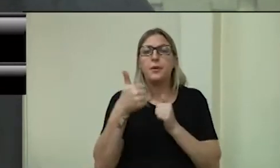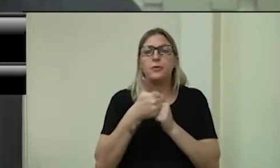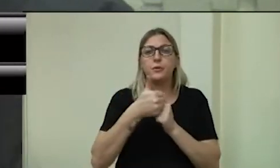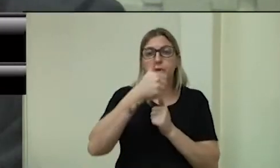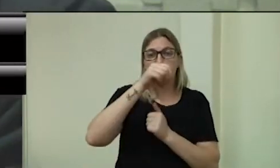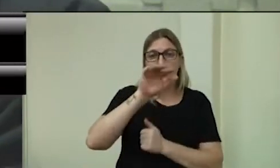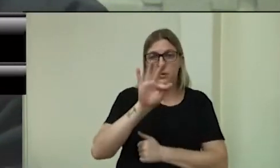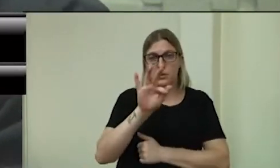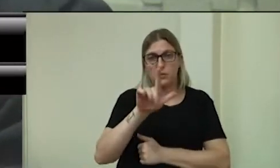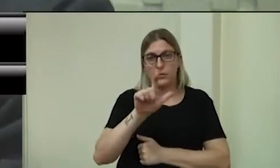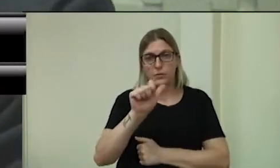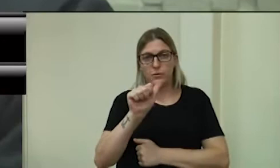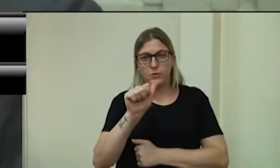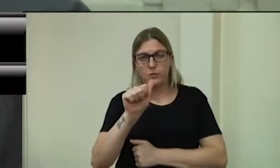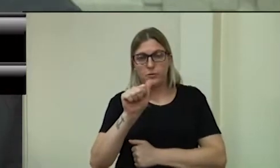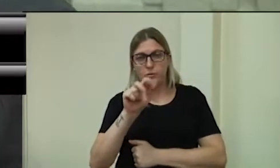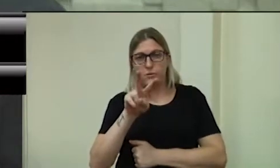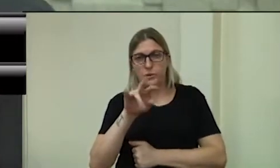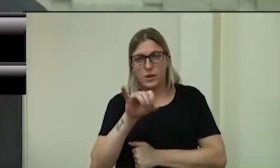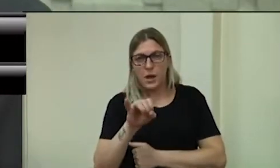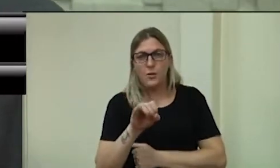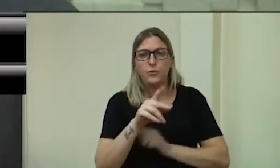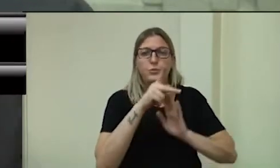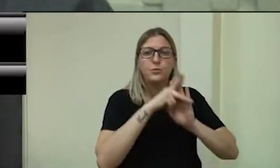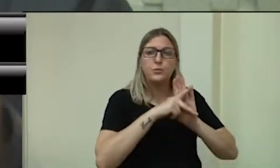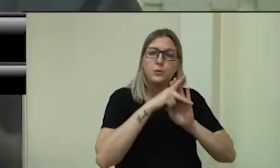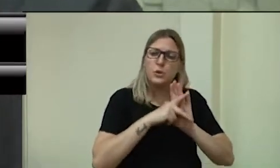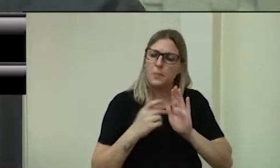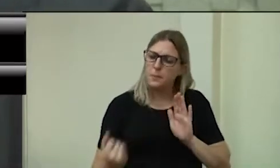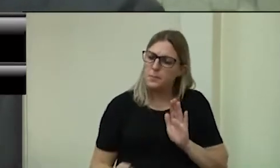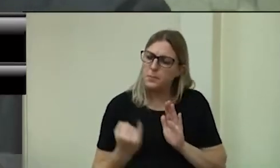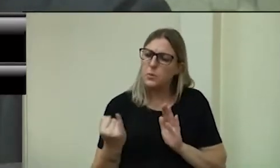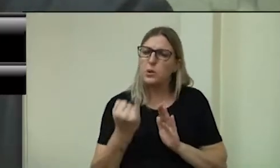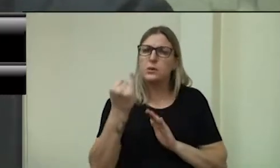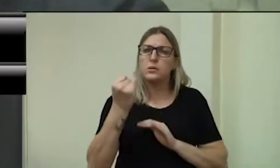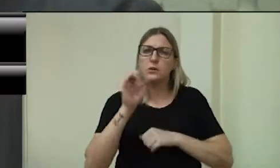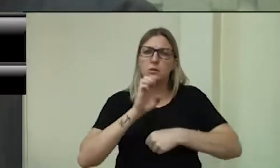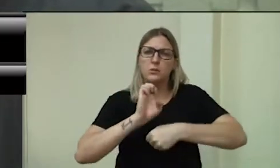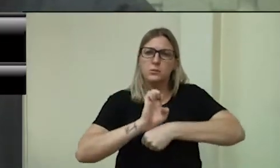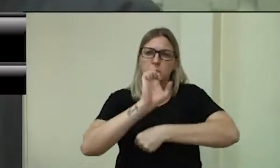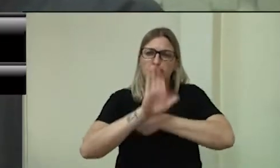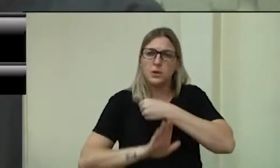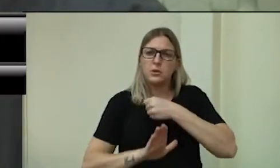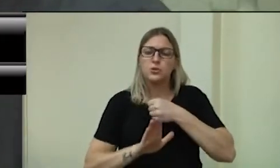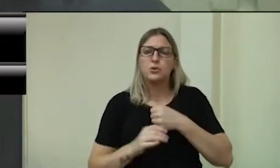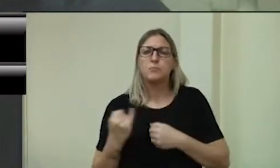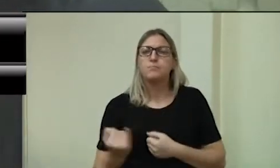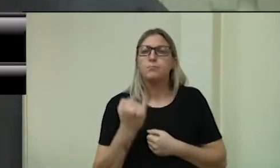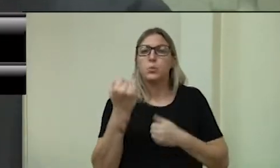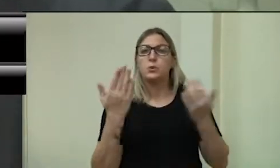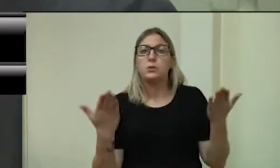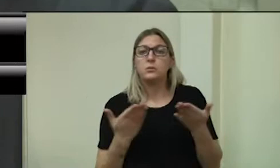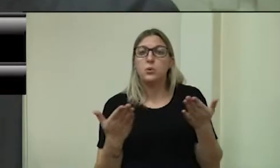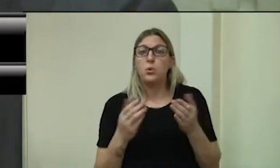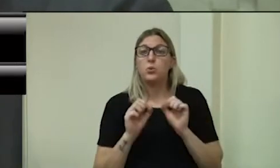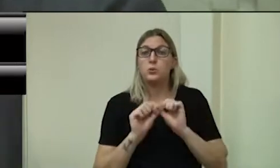monta para o município de Erechim. É bem importante, e hoje pela manhã a gente pôde conversar com os três